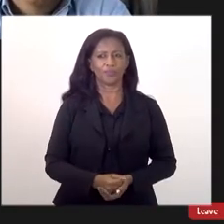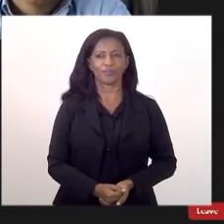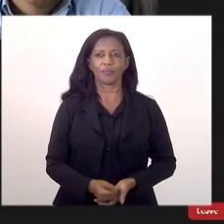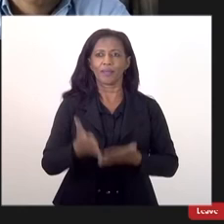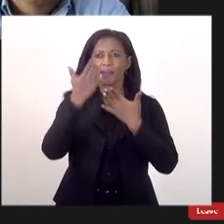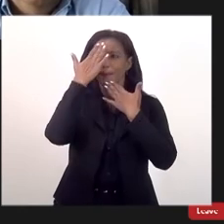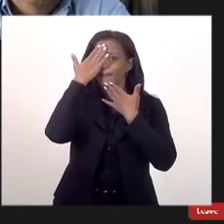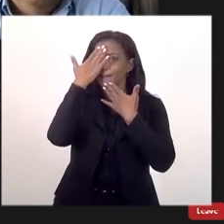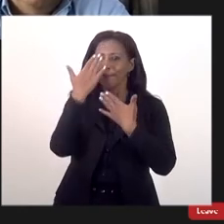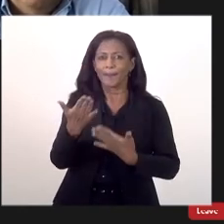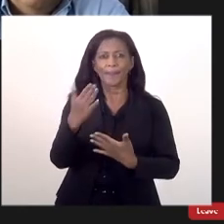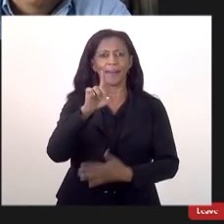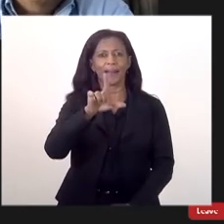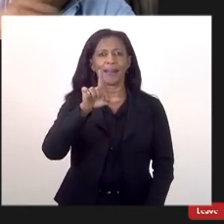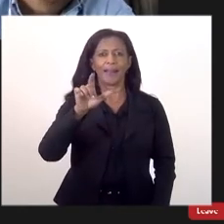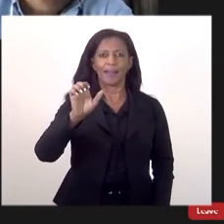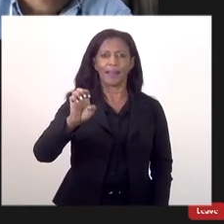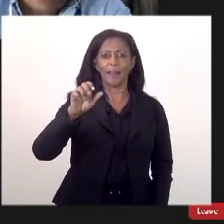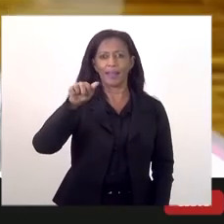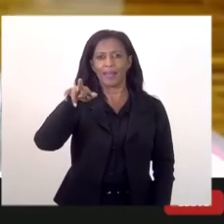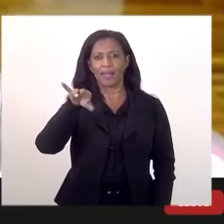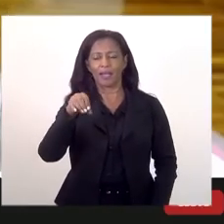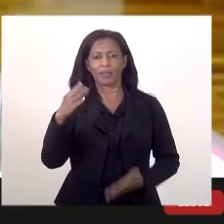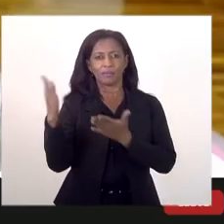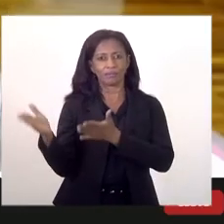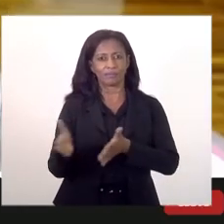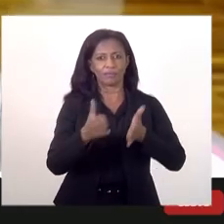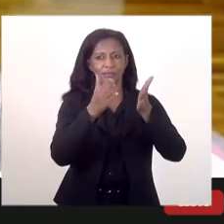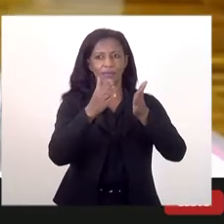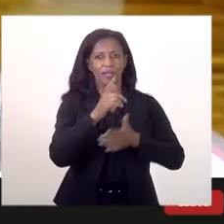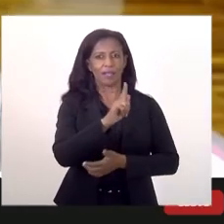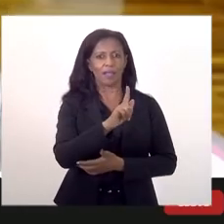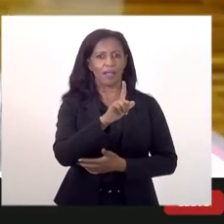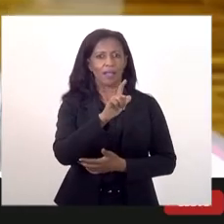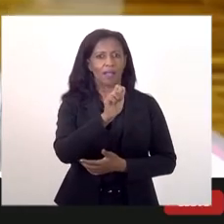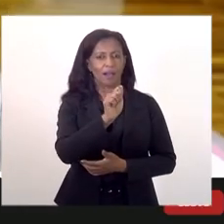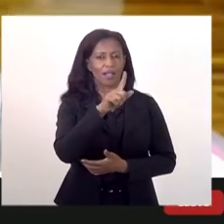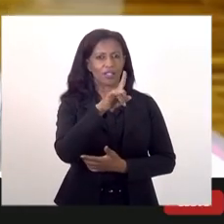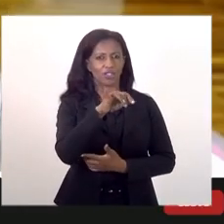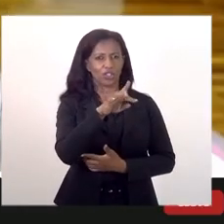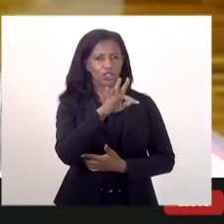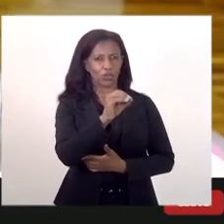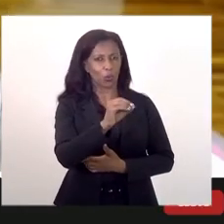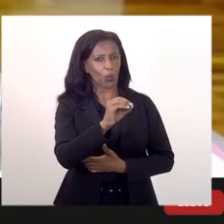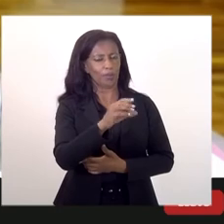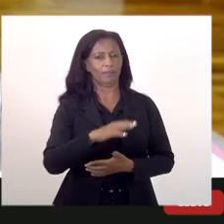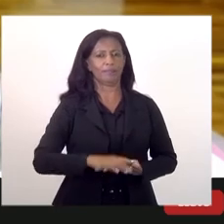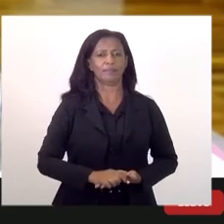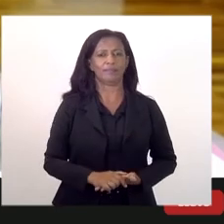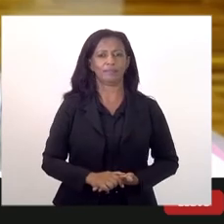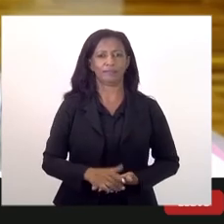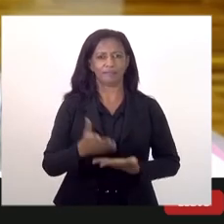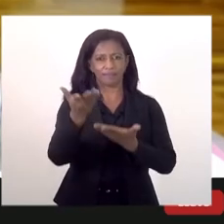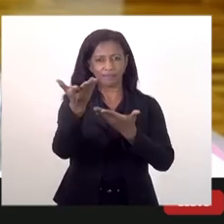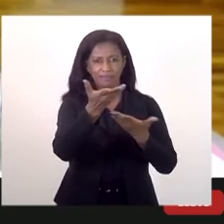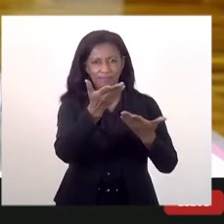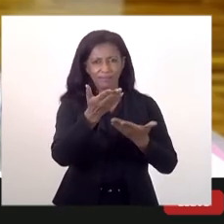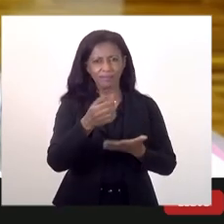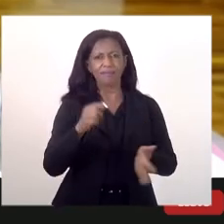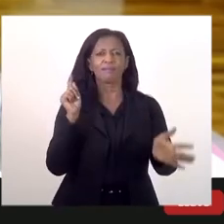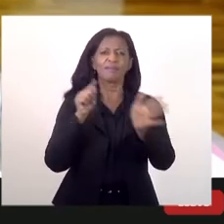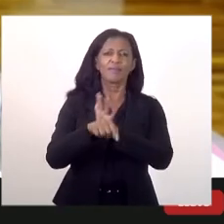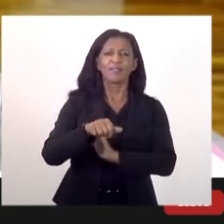Leandro nós vamos caminhar vou passar a palavra para o Gladstone depois vamos para o encerramento se alguém queira